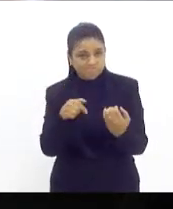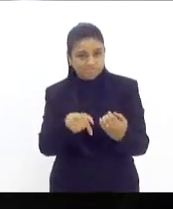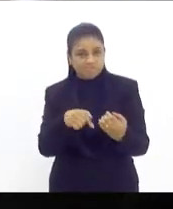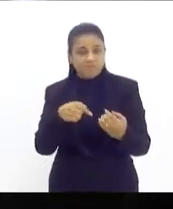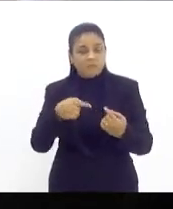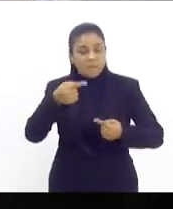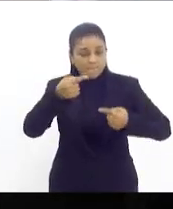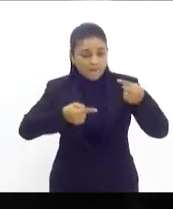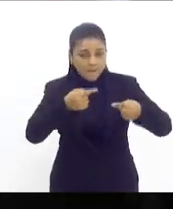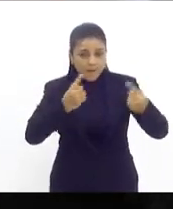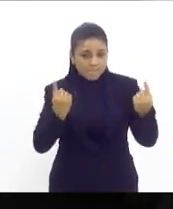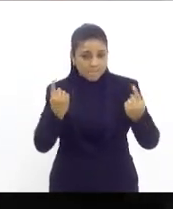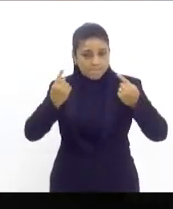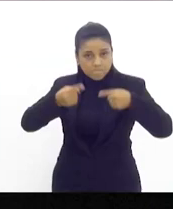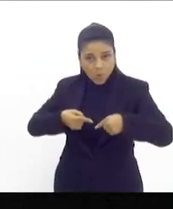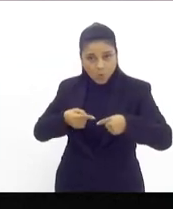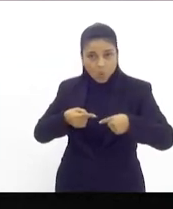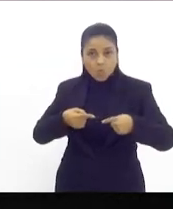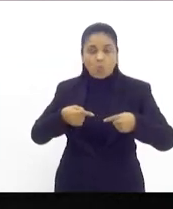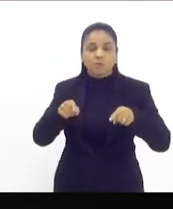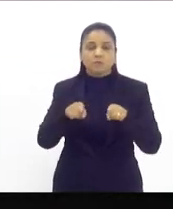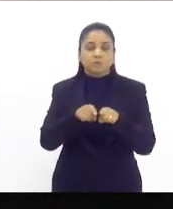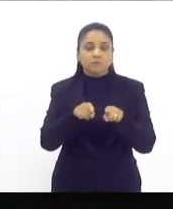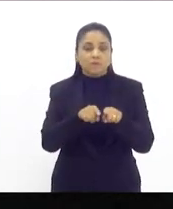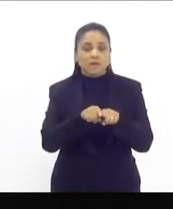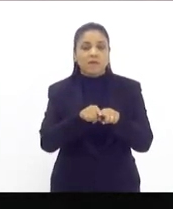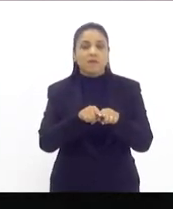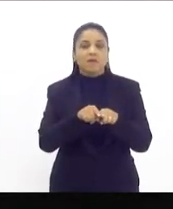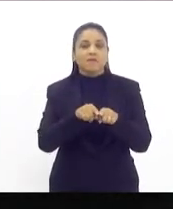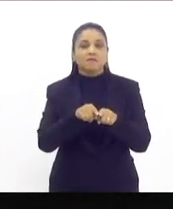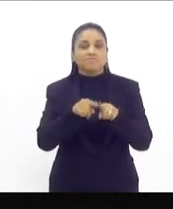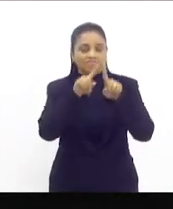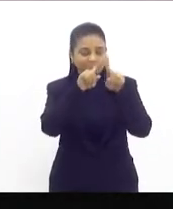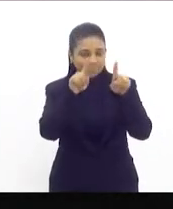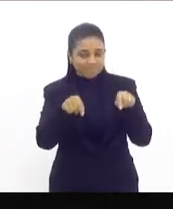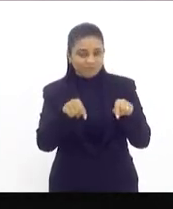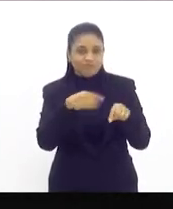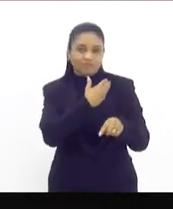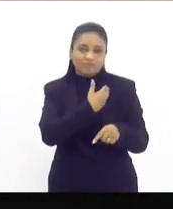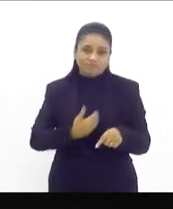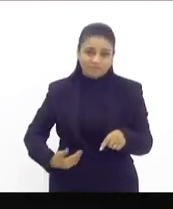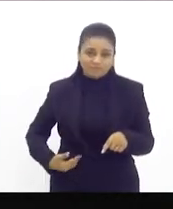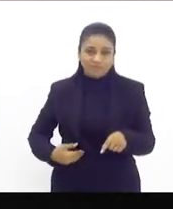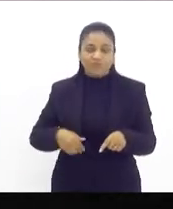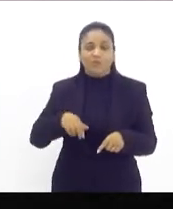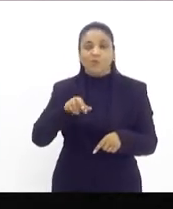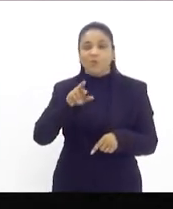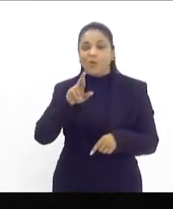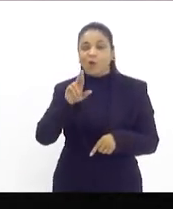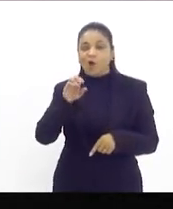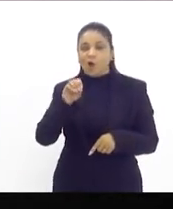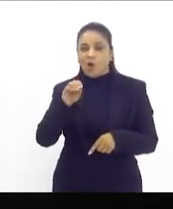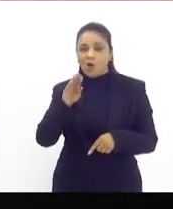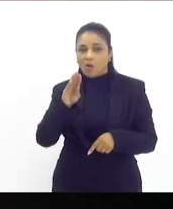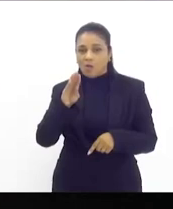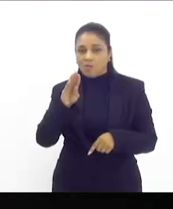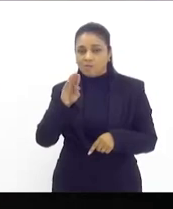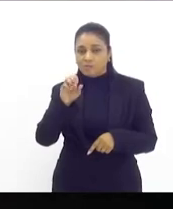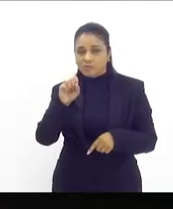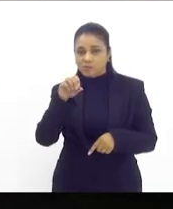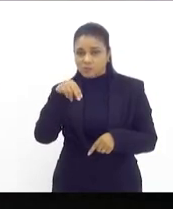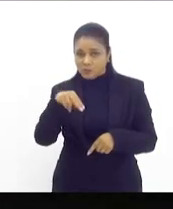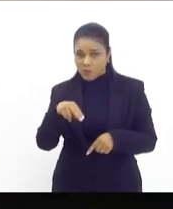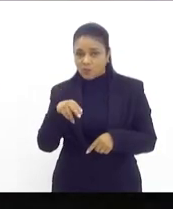deputado Yuri, foi um lugar que o servidor público, o Robson Grace, trabalhou durante muito tempo da sua vida. Eu sou flamenguista,